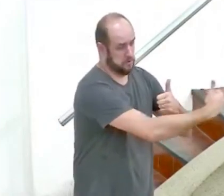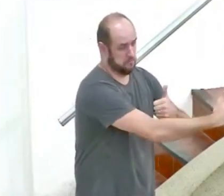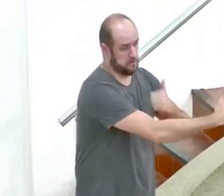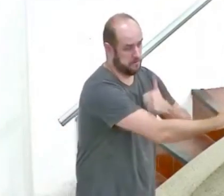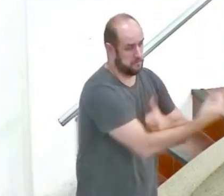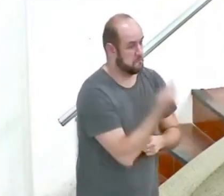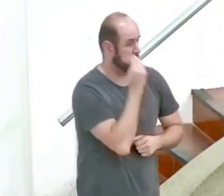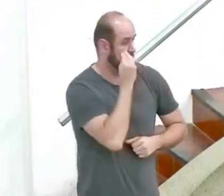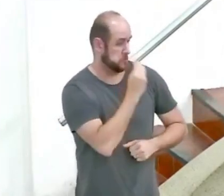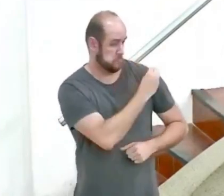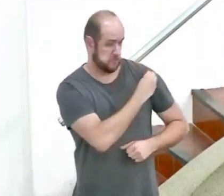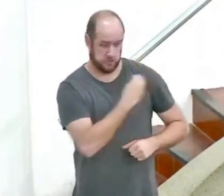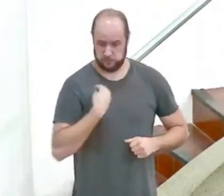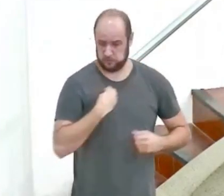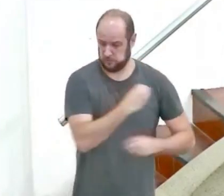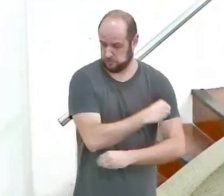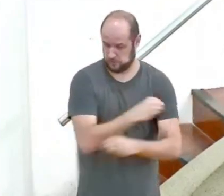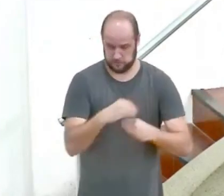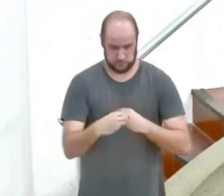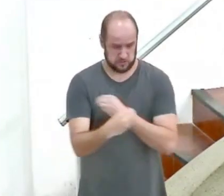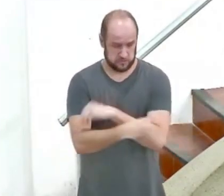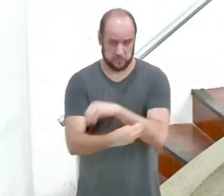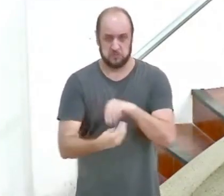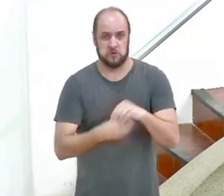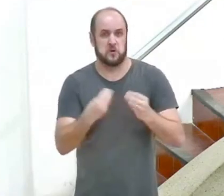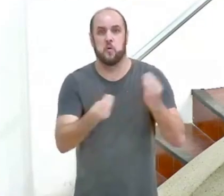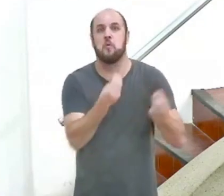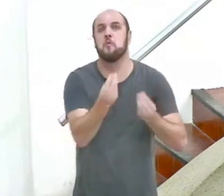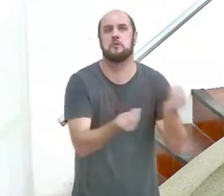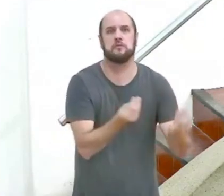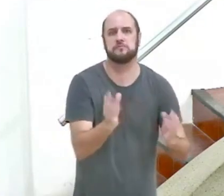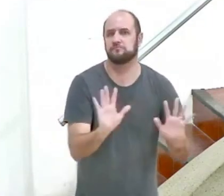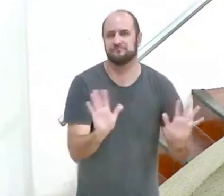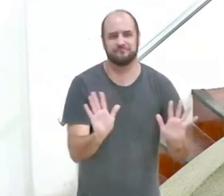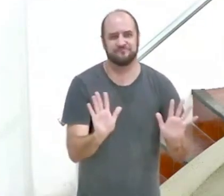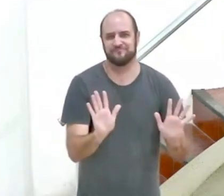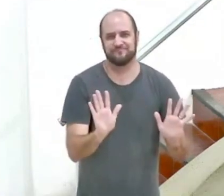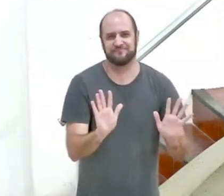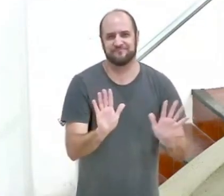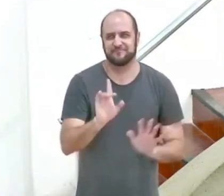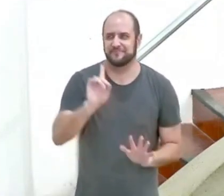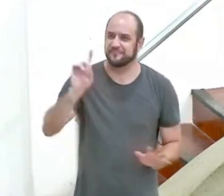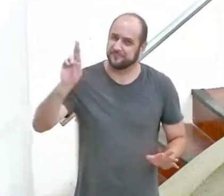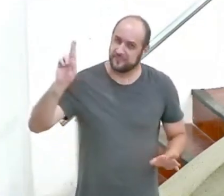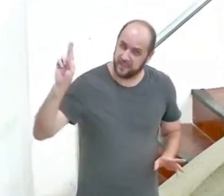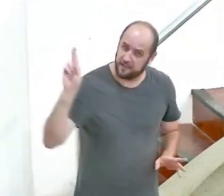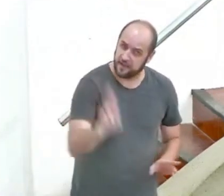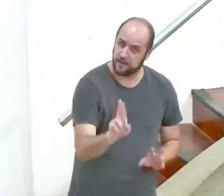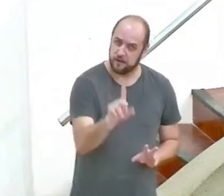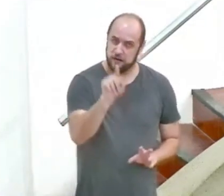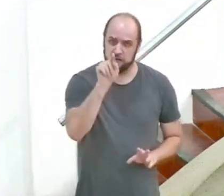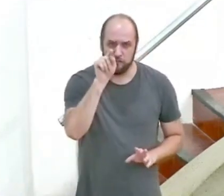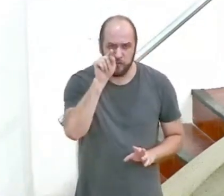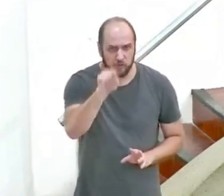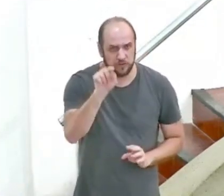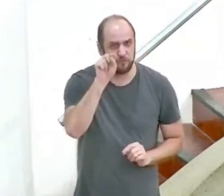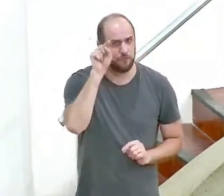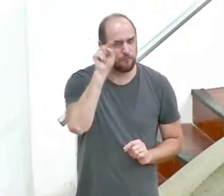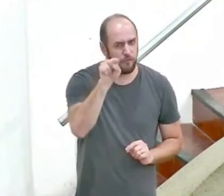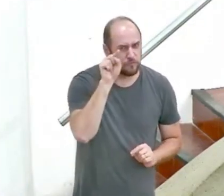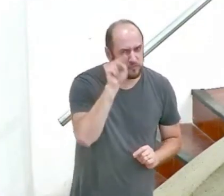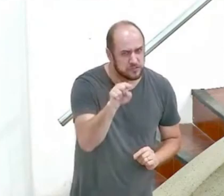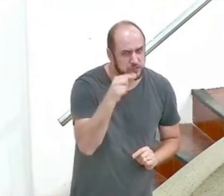beijar aqui, pode beijar aqui, pode beijar aqui. Deus está interessado em dizer que para você,